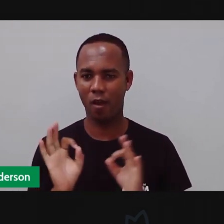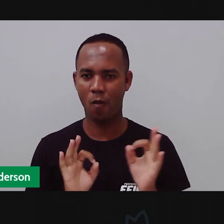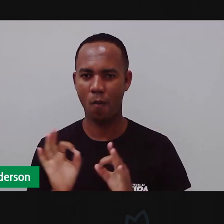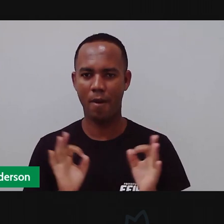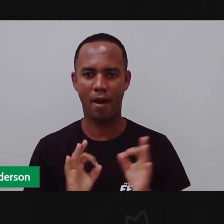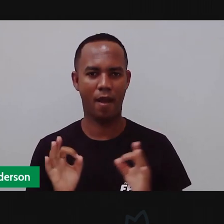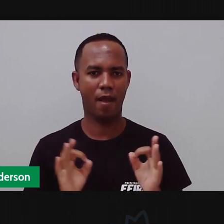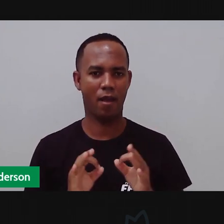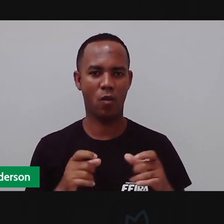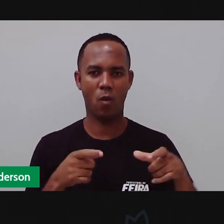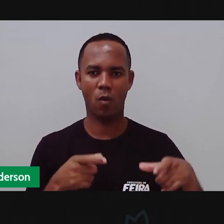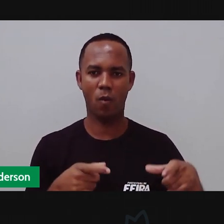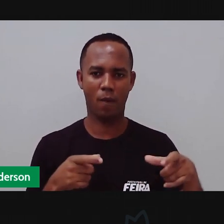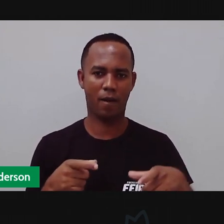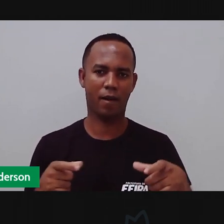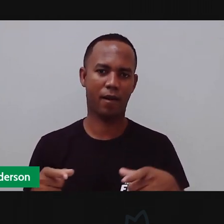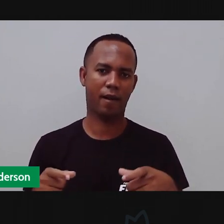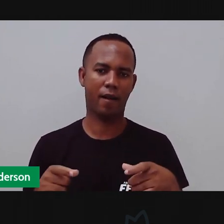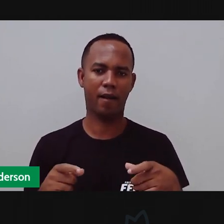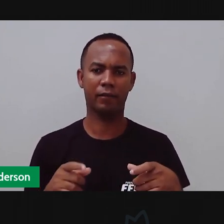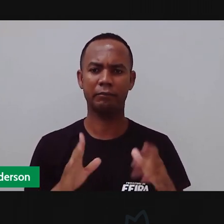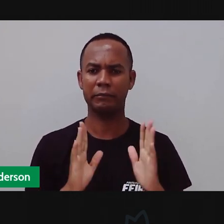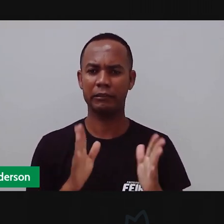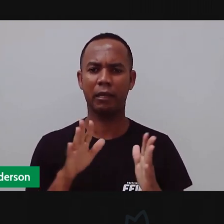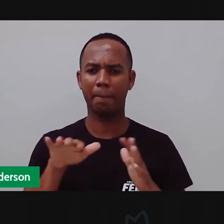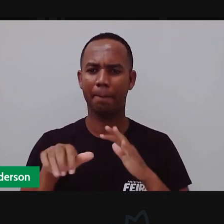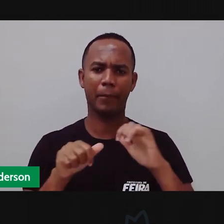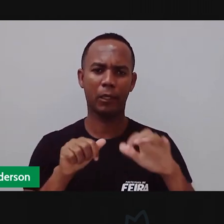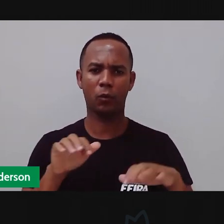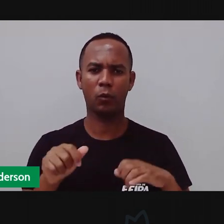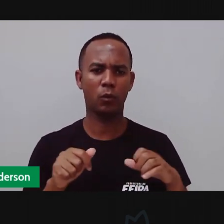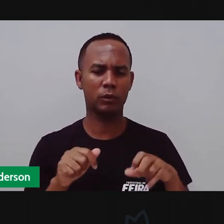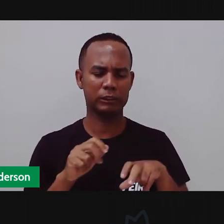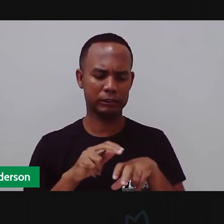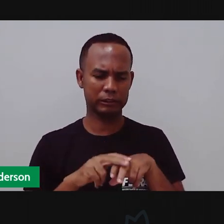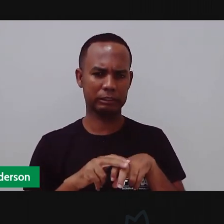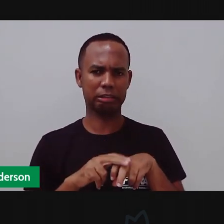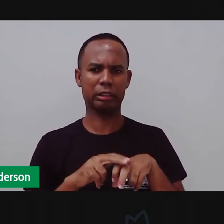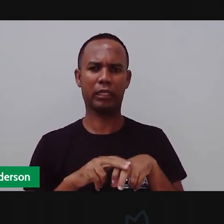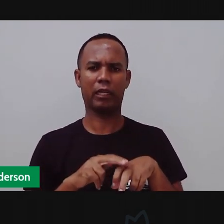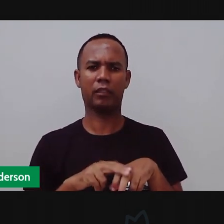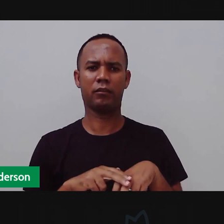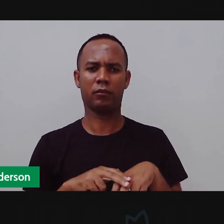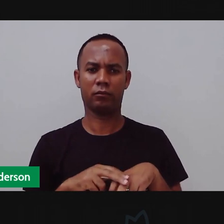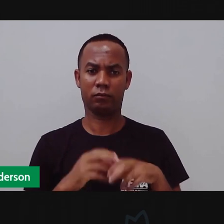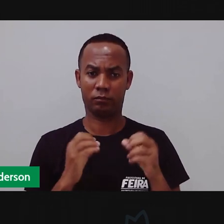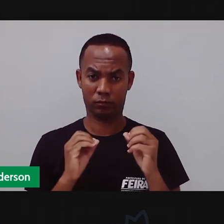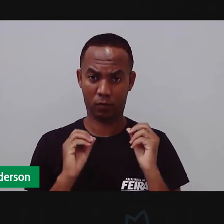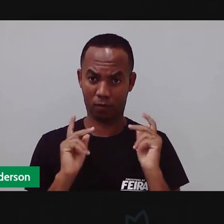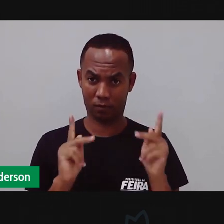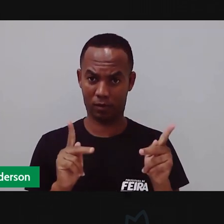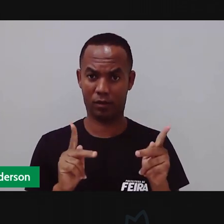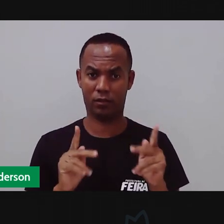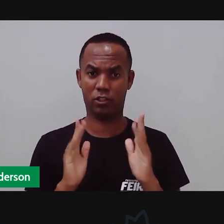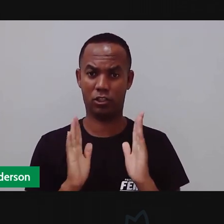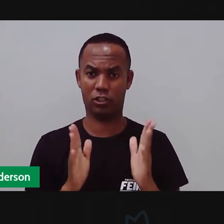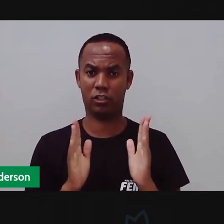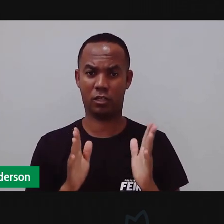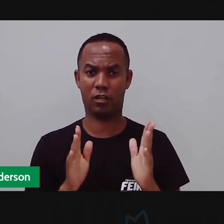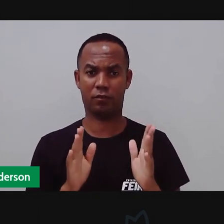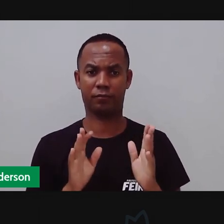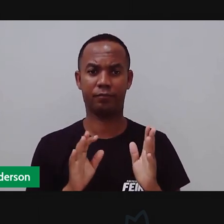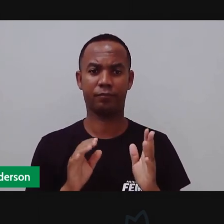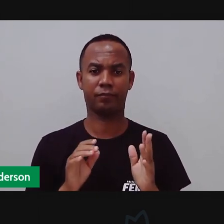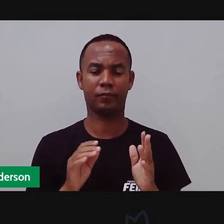vocês, organizaram todo o material, estão sentados bem confortáveis. Pronto, se tiver tudo arrumadinho aí